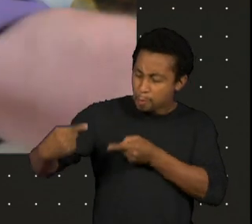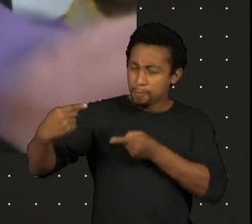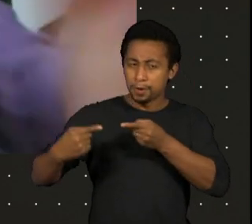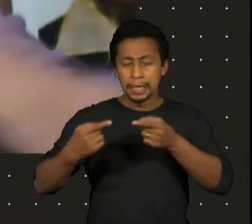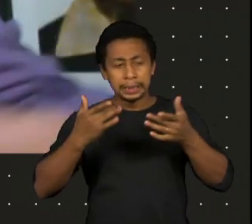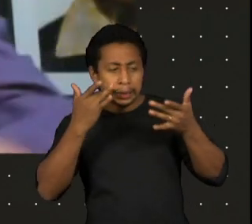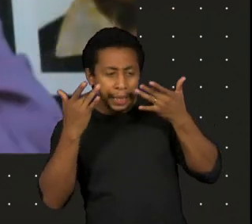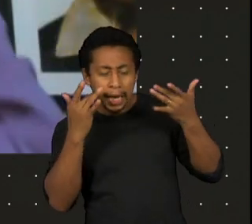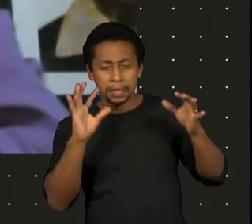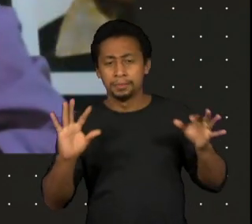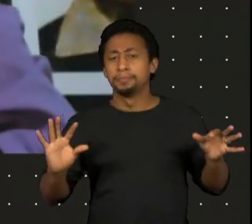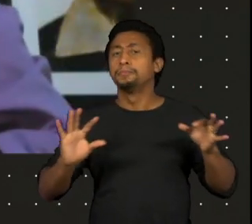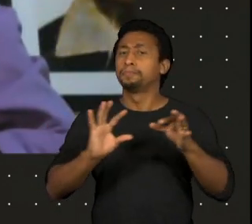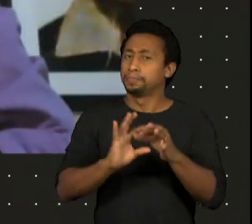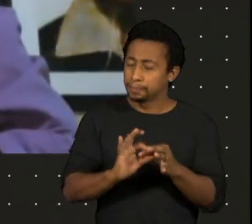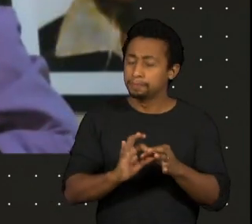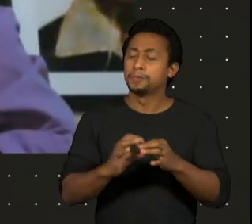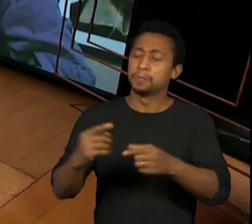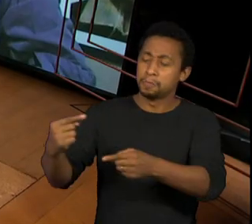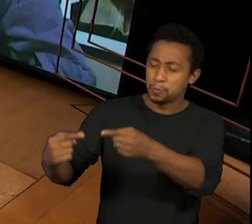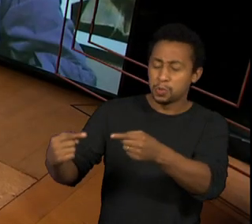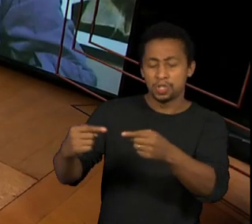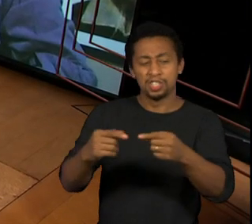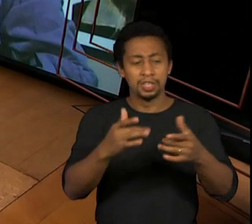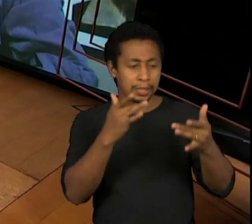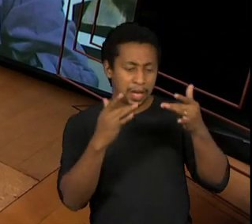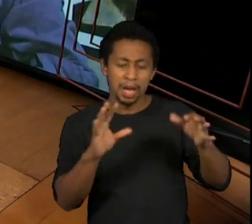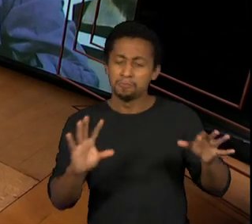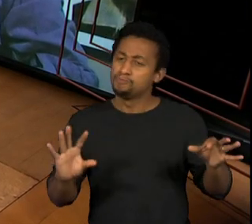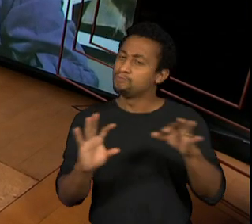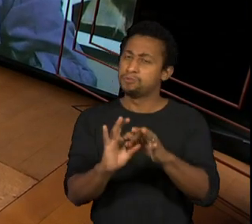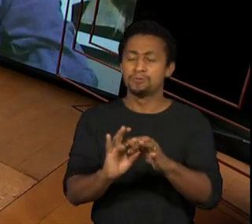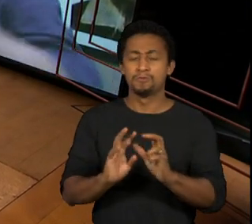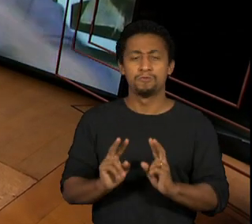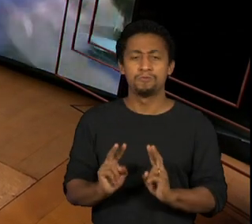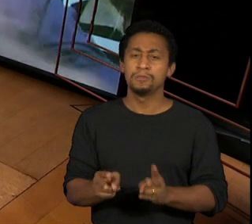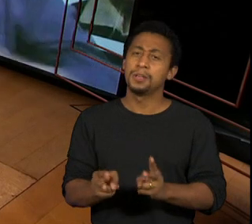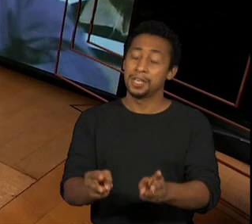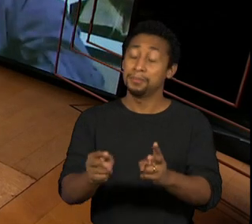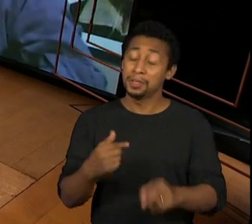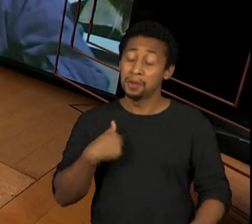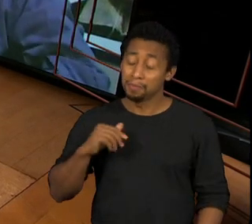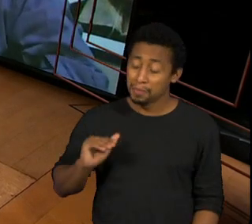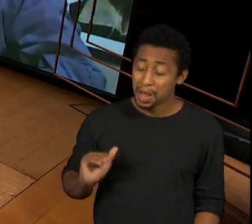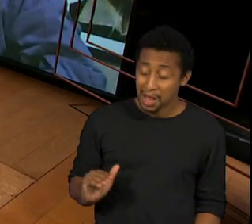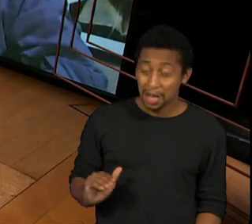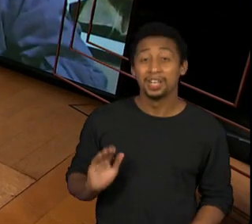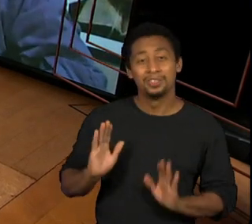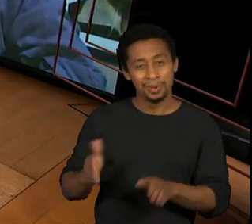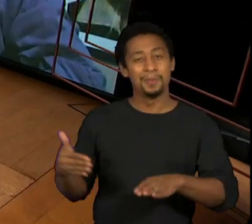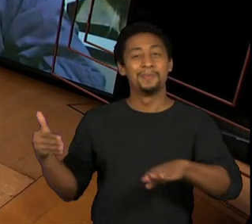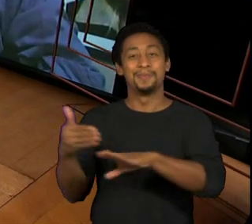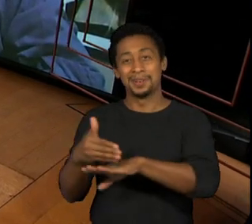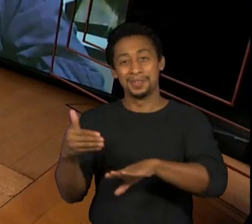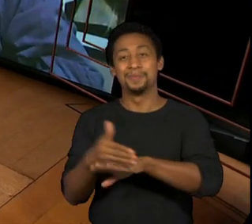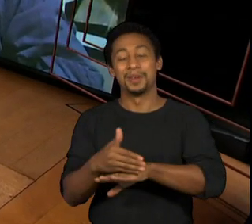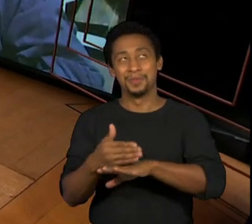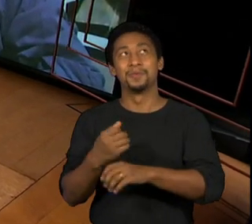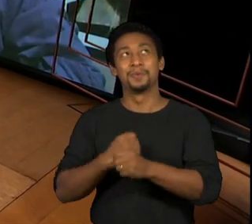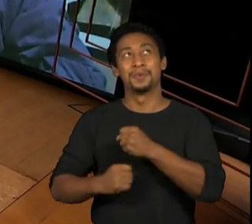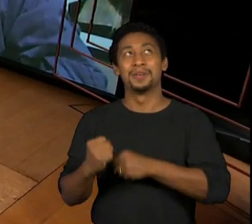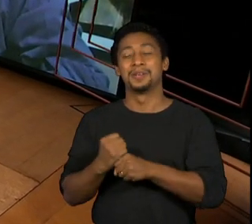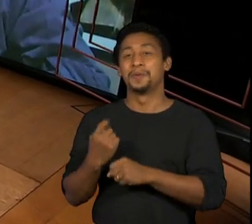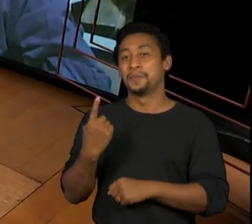foram muito juntas para mim desde essa infância aí da minha participação, né? Desde a década de 60.